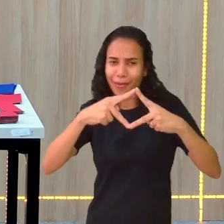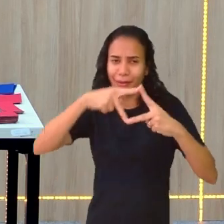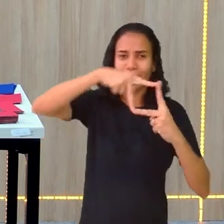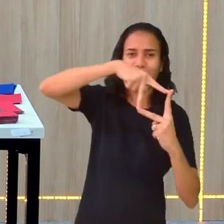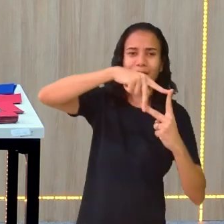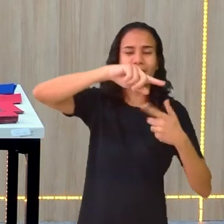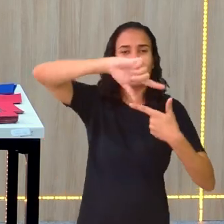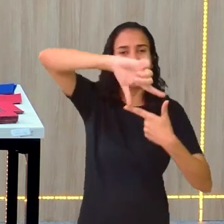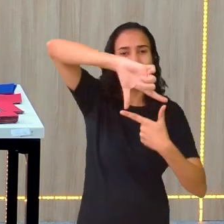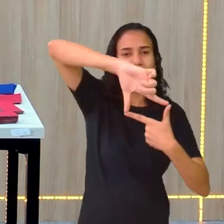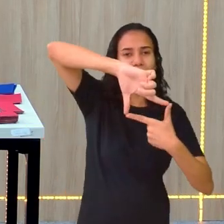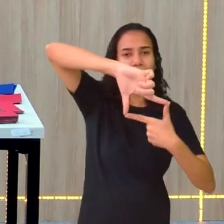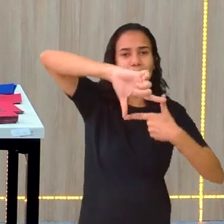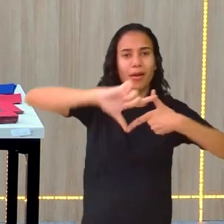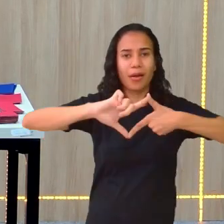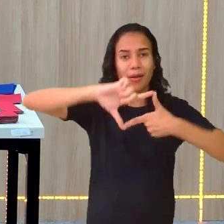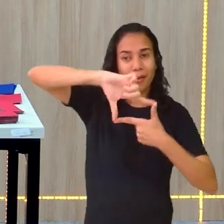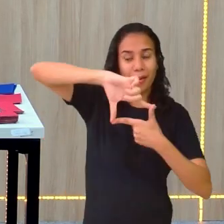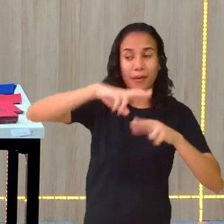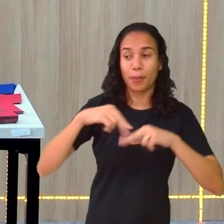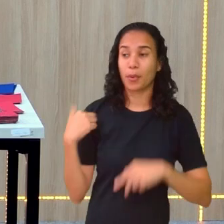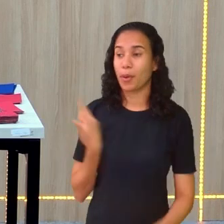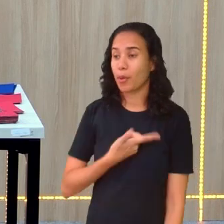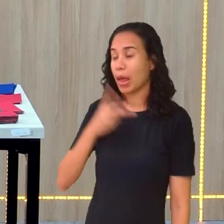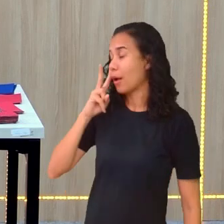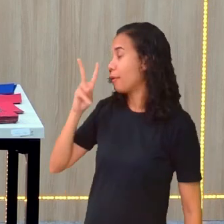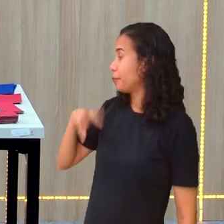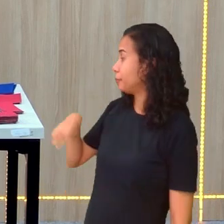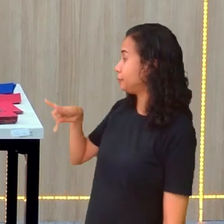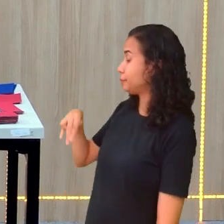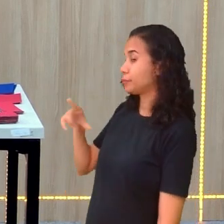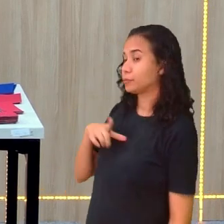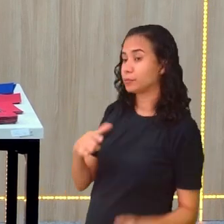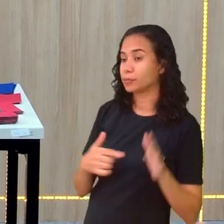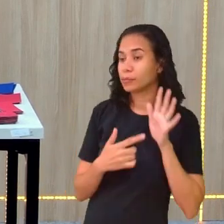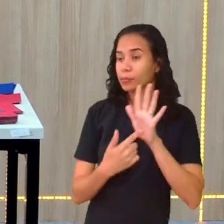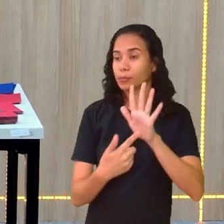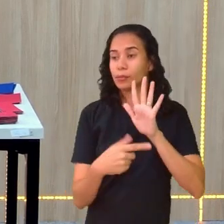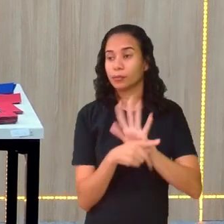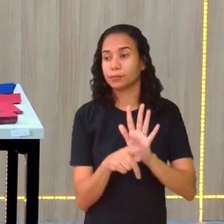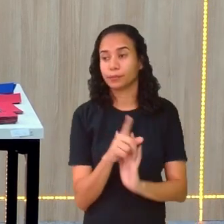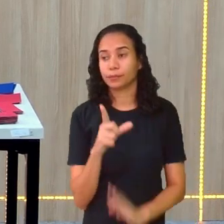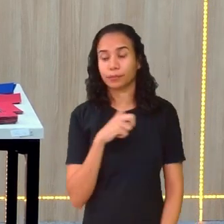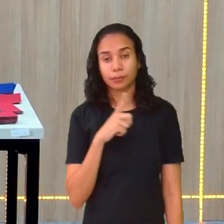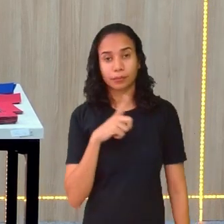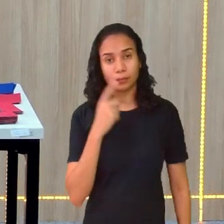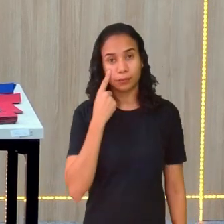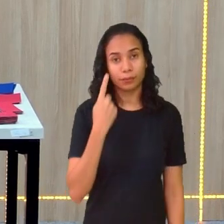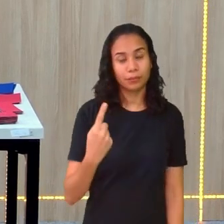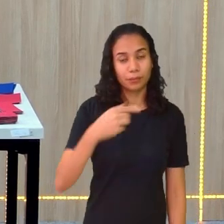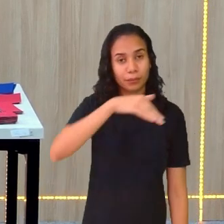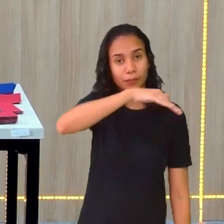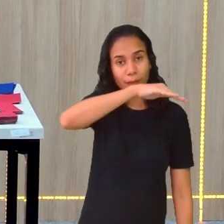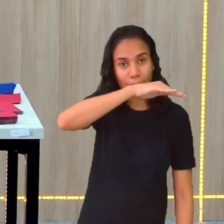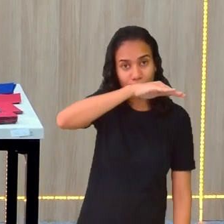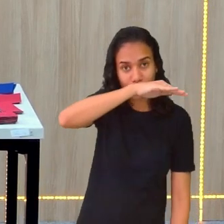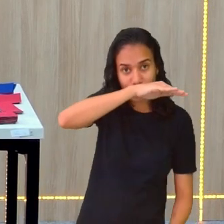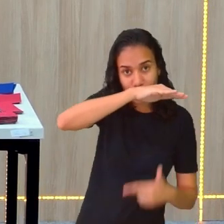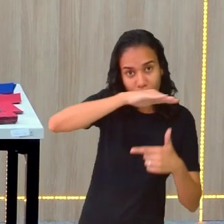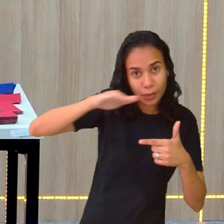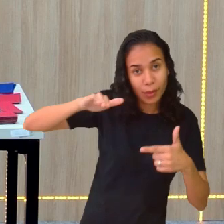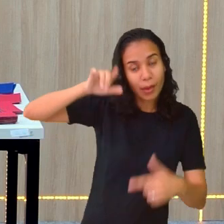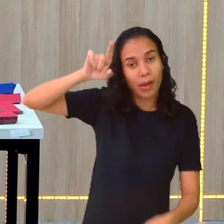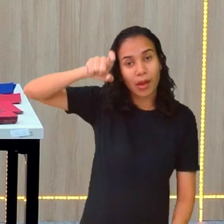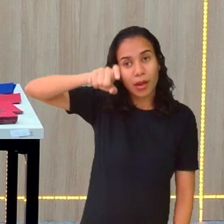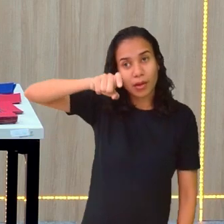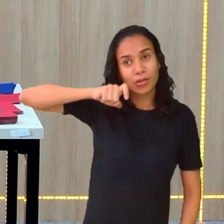Por que eu estou falando de quadrado? Porque aqui eu estou dizendo, traz para cá. Que este lado é